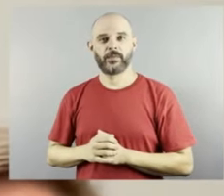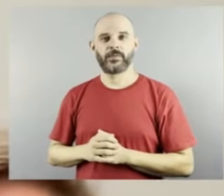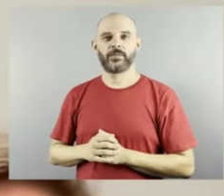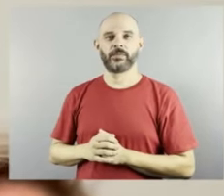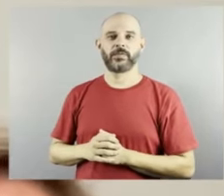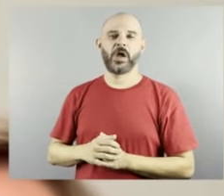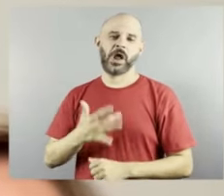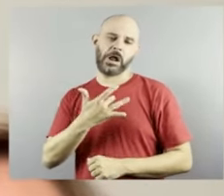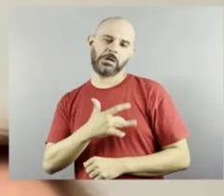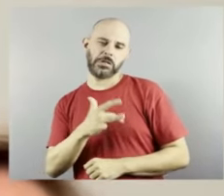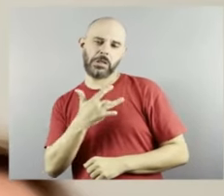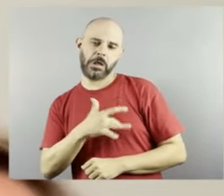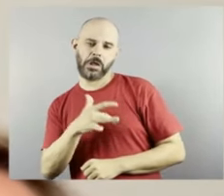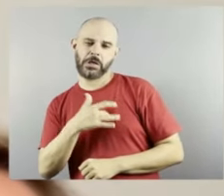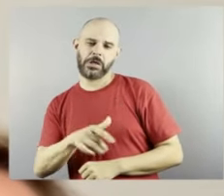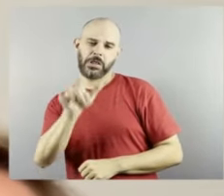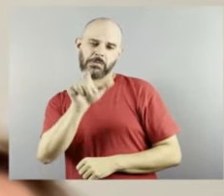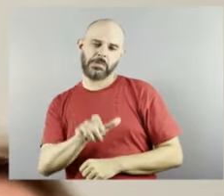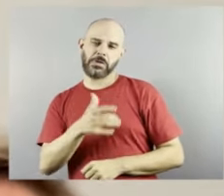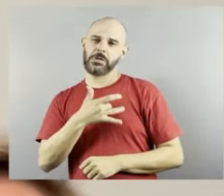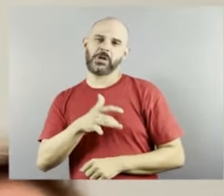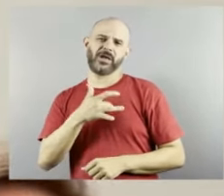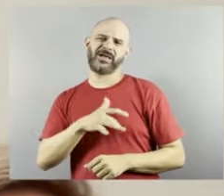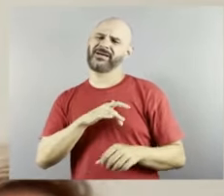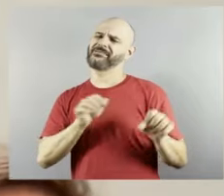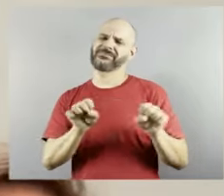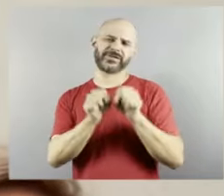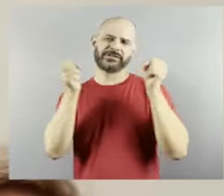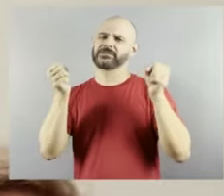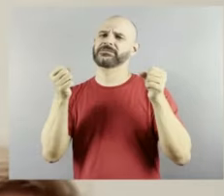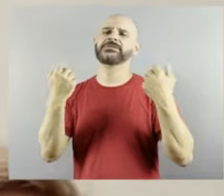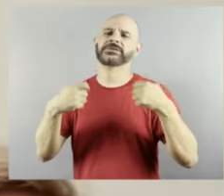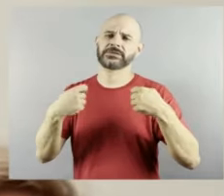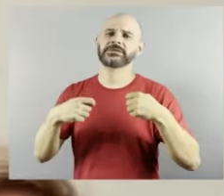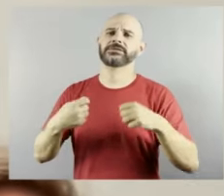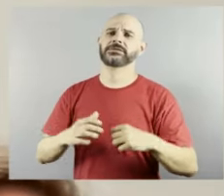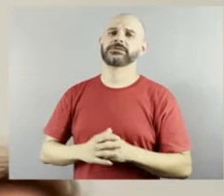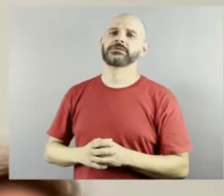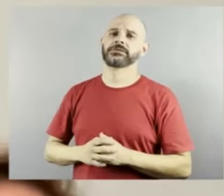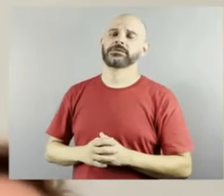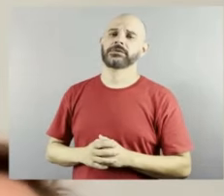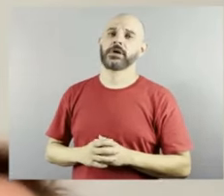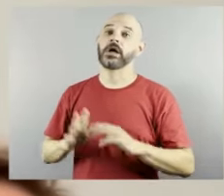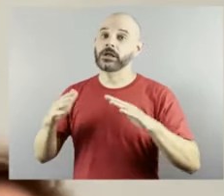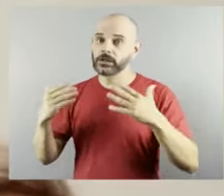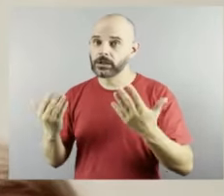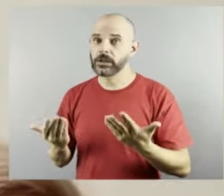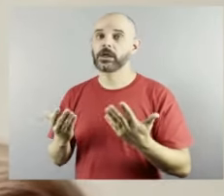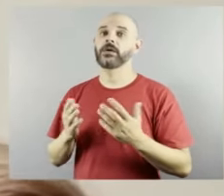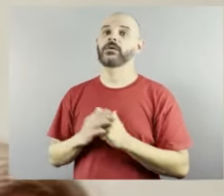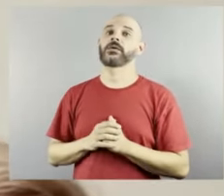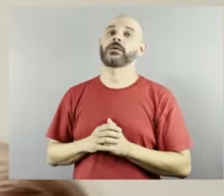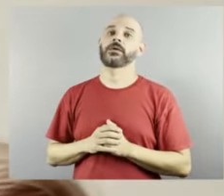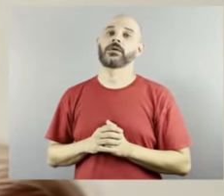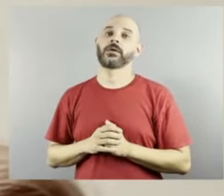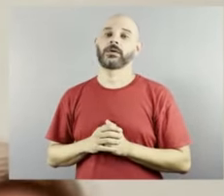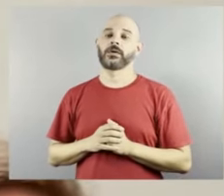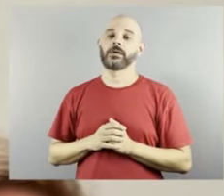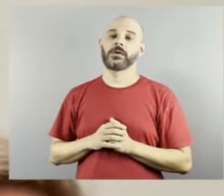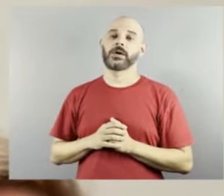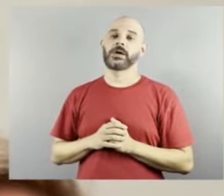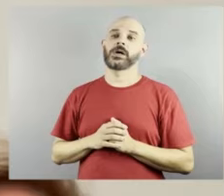existia em época e depois nós fomos né assim ampliando nosso escopo de